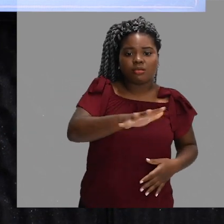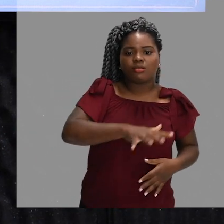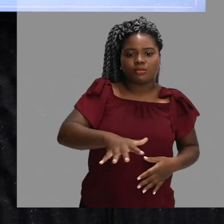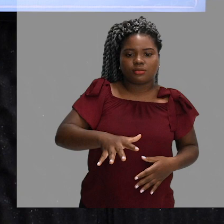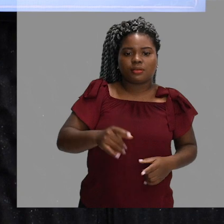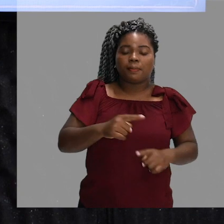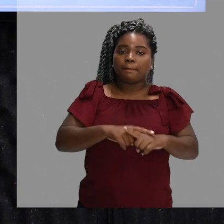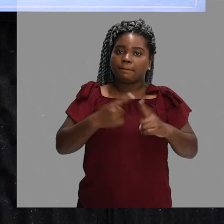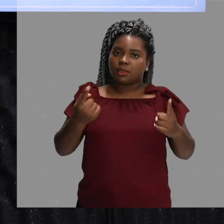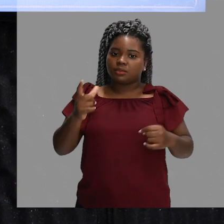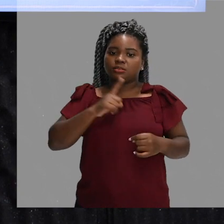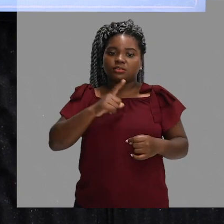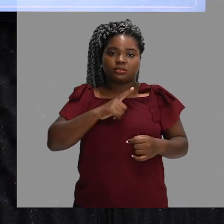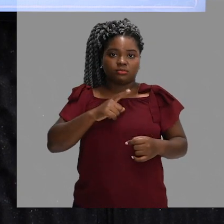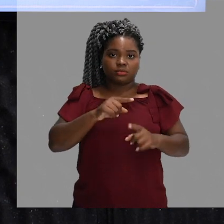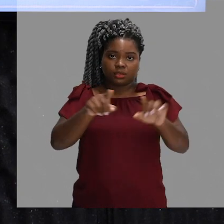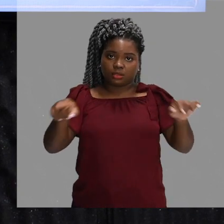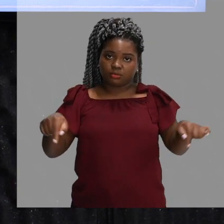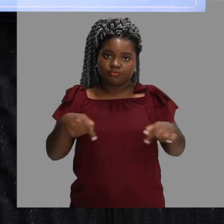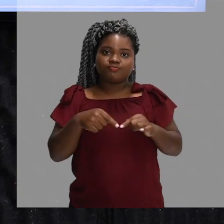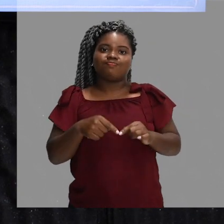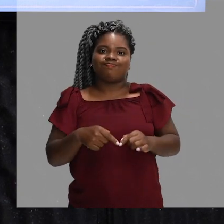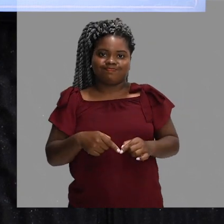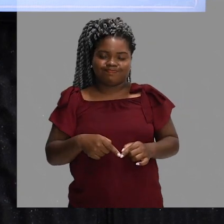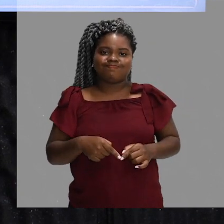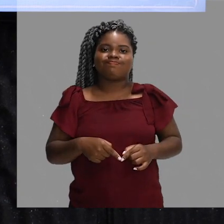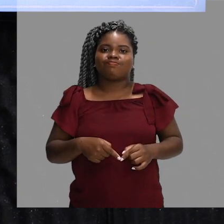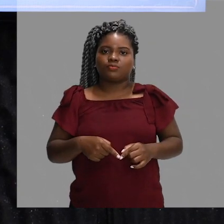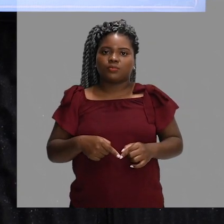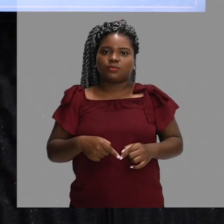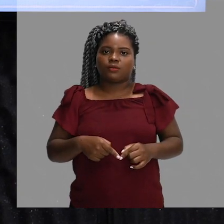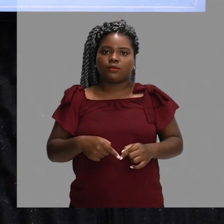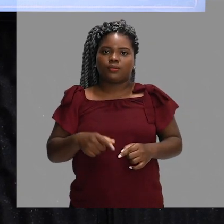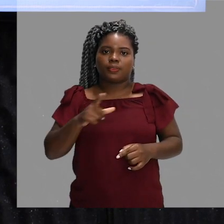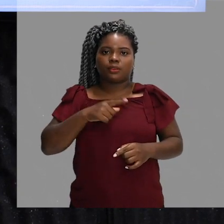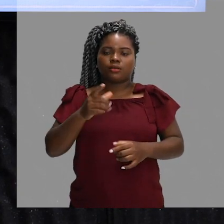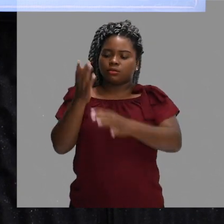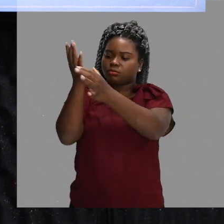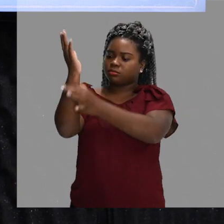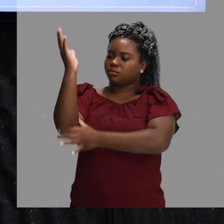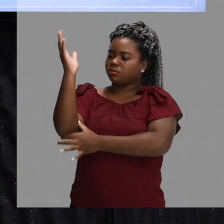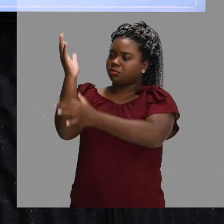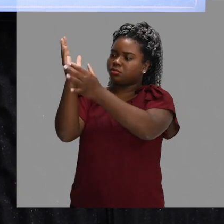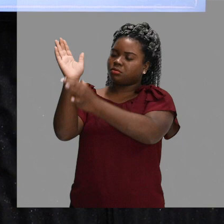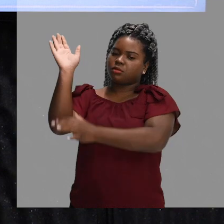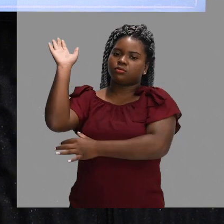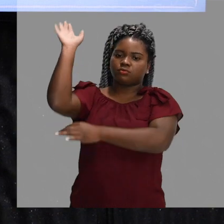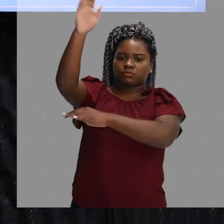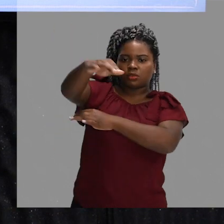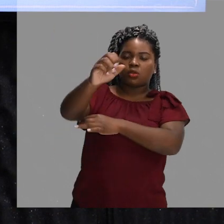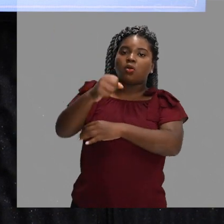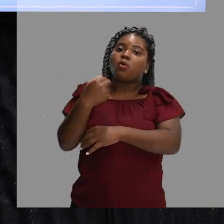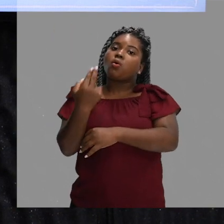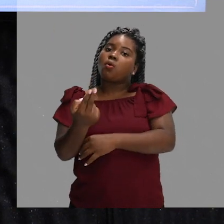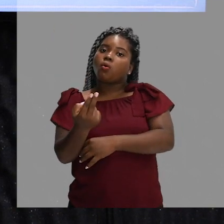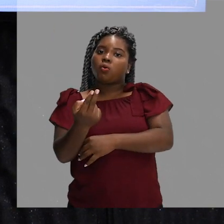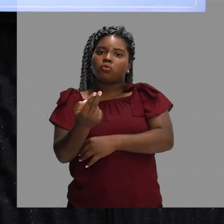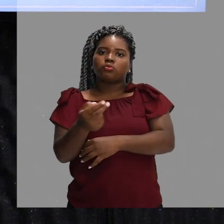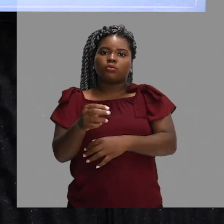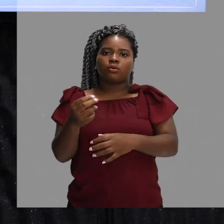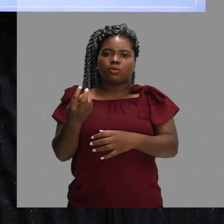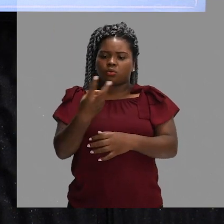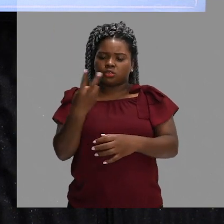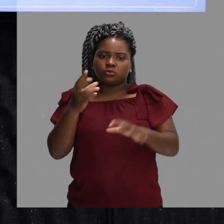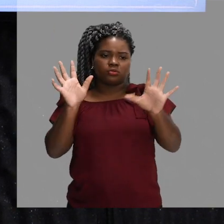permanecer no fundo da quadra. E ele tem que golpear a bola com o braço ou com as mãos. Um braço, está certo? Ele não pode bater com as duas